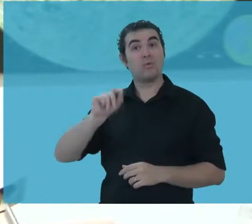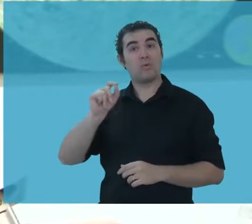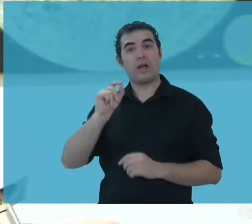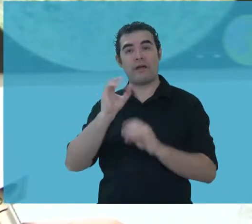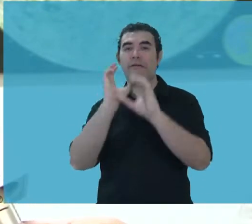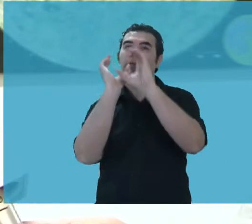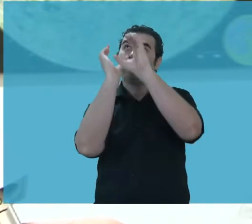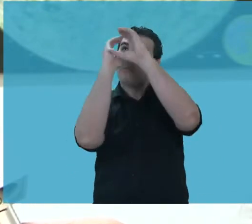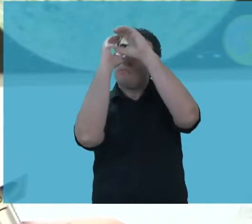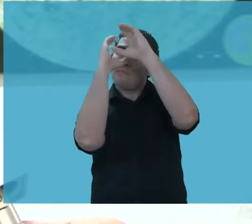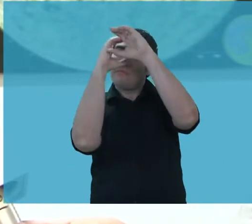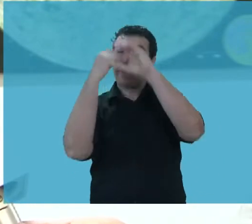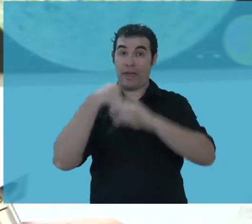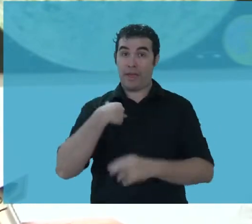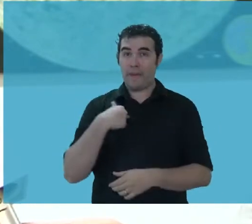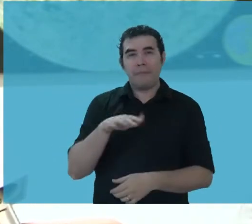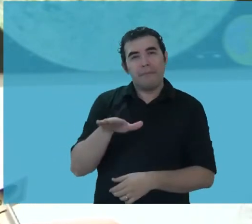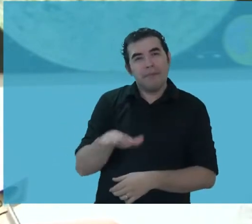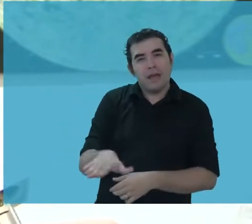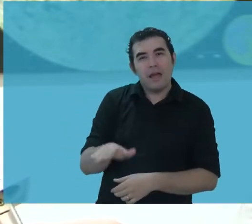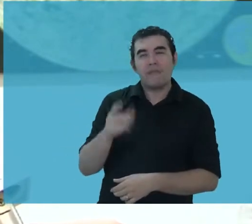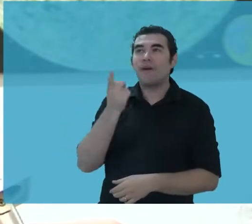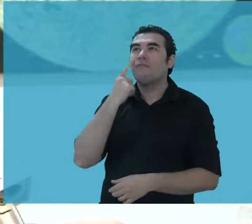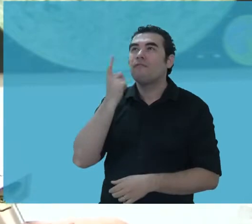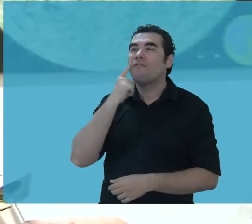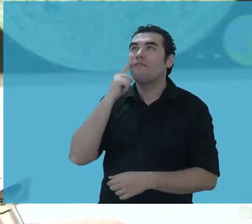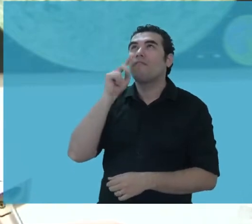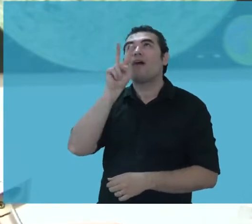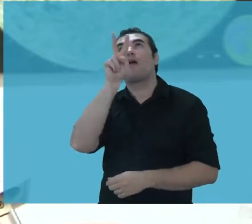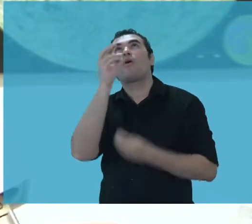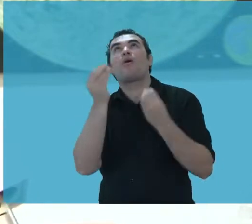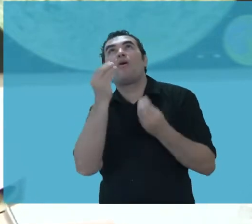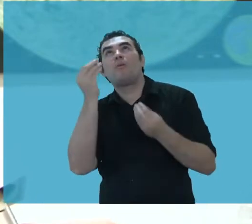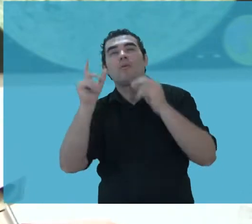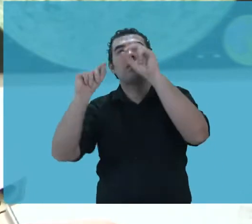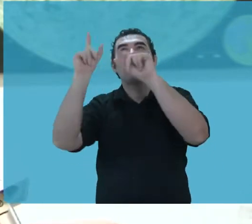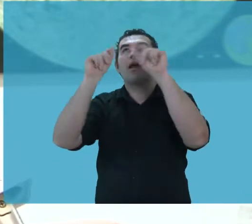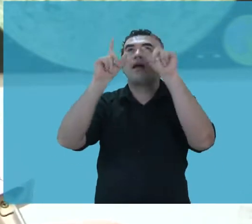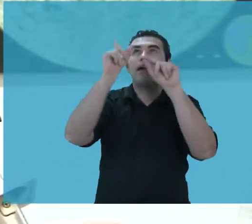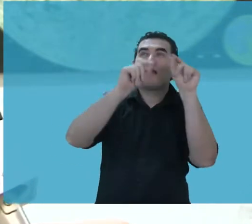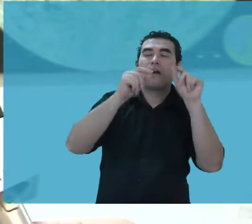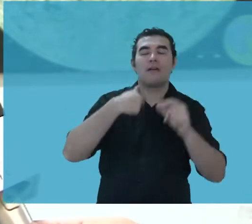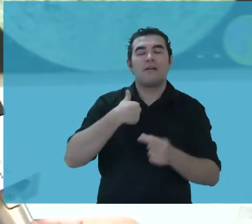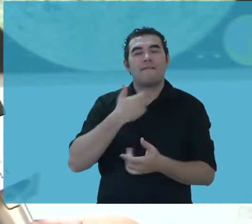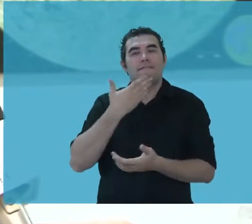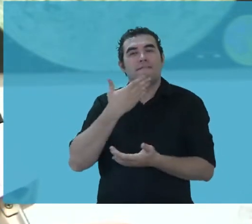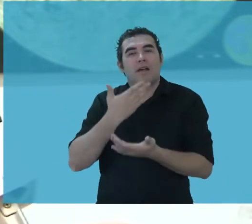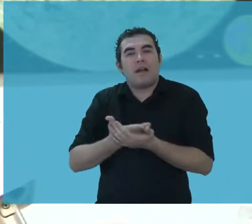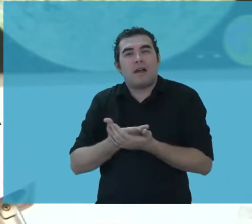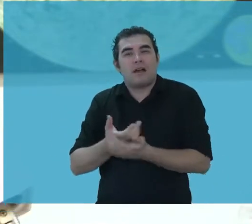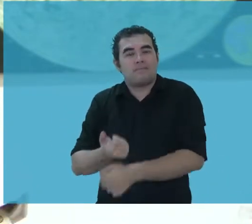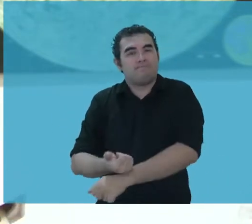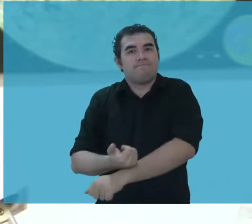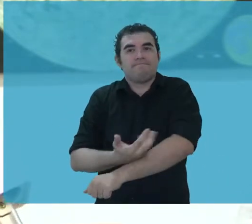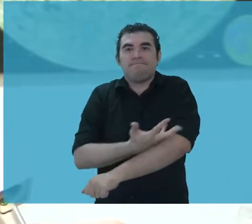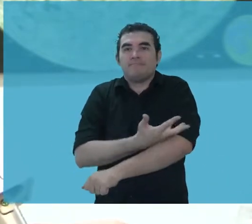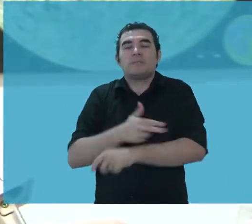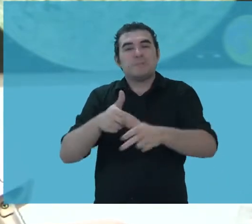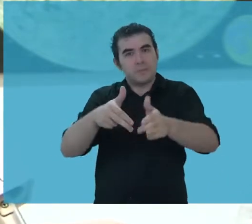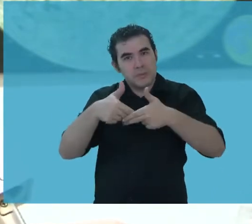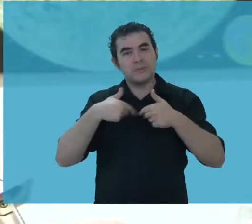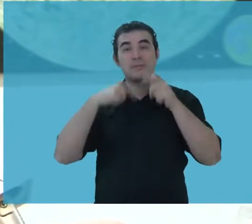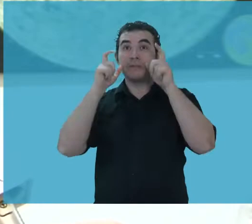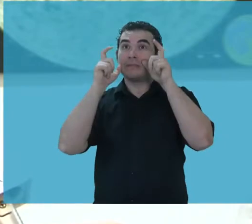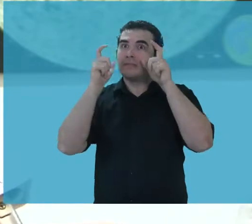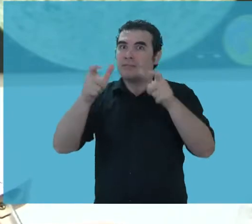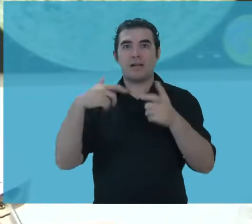colégio. E pequenininha eu pude ver as estrelas de uma forma totalmente diferente do que eu realmente pensava que elas eram. Então aquilo